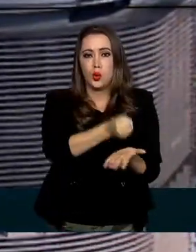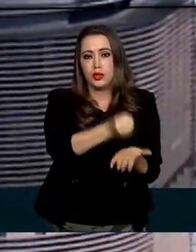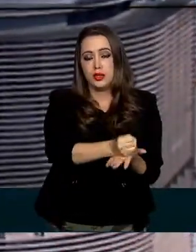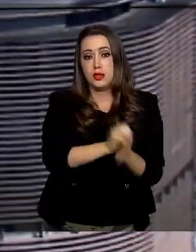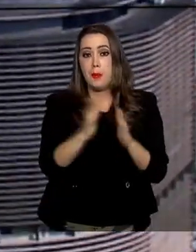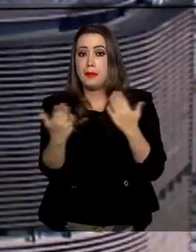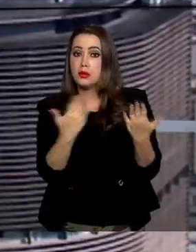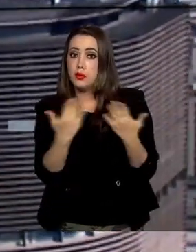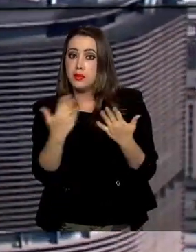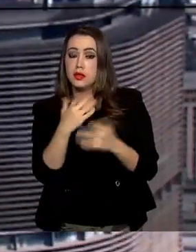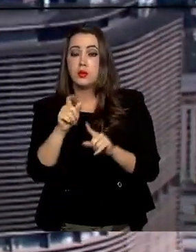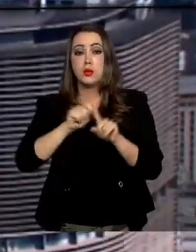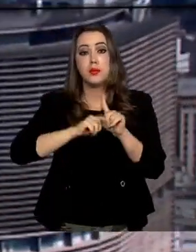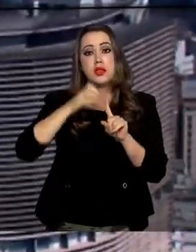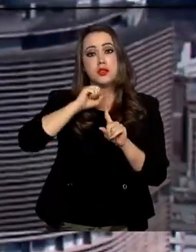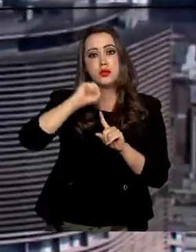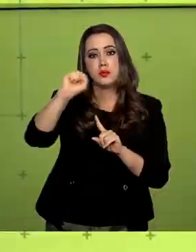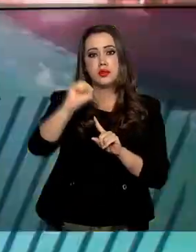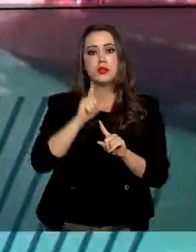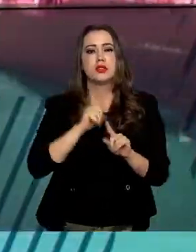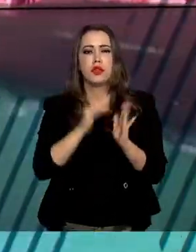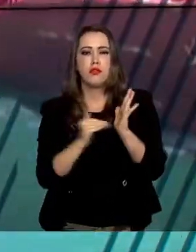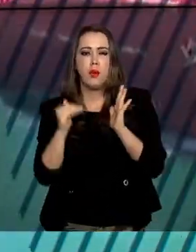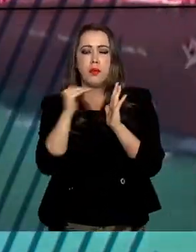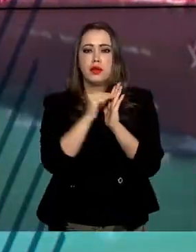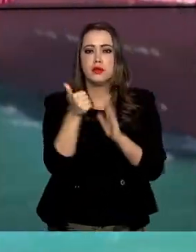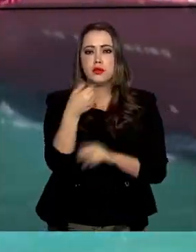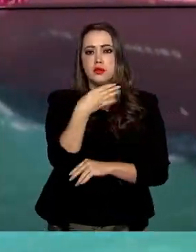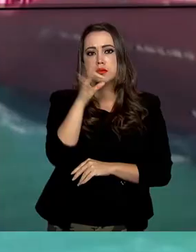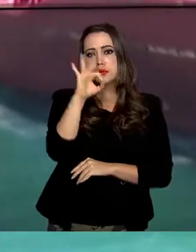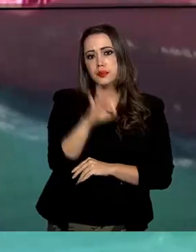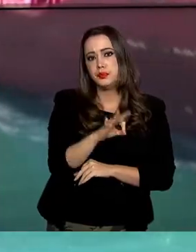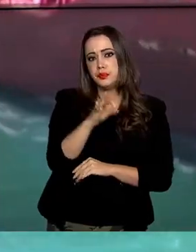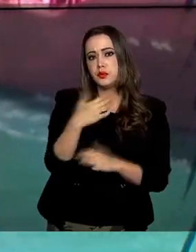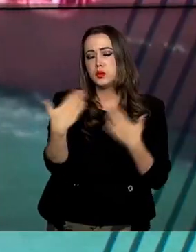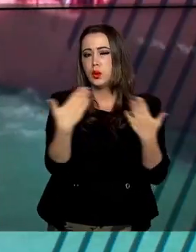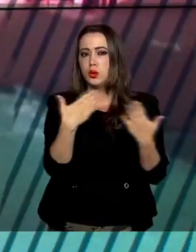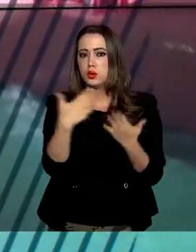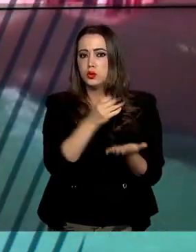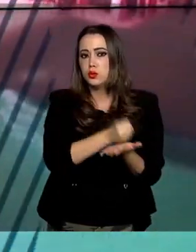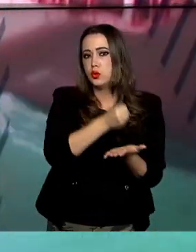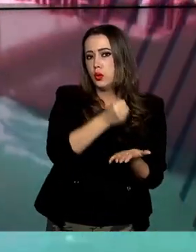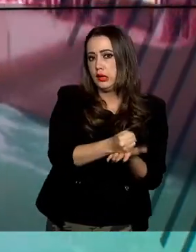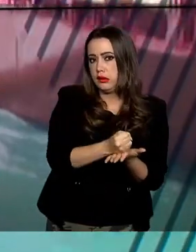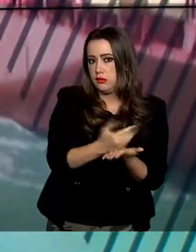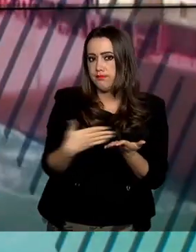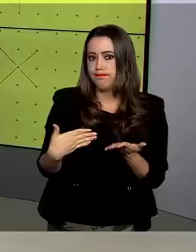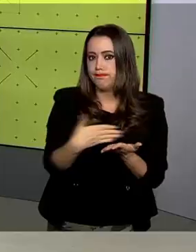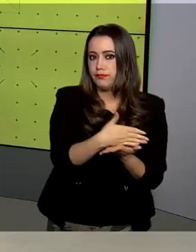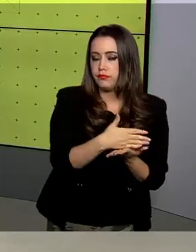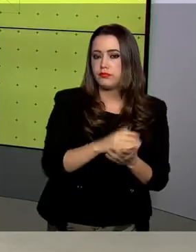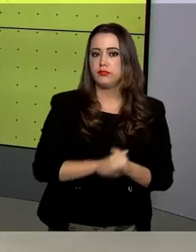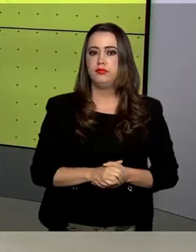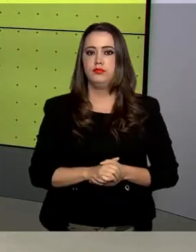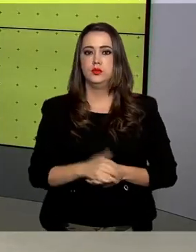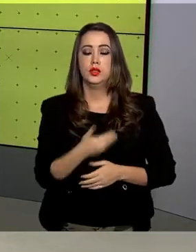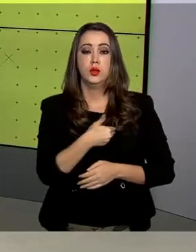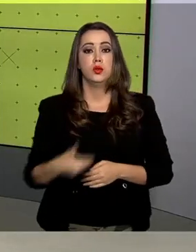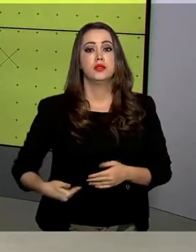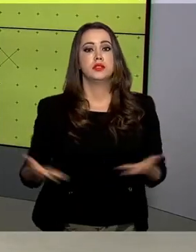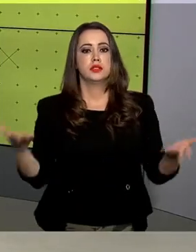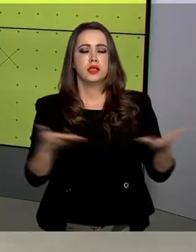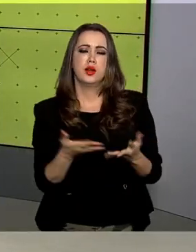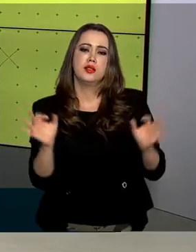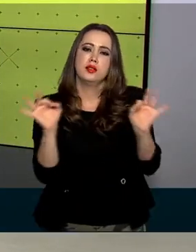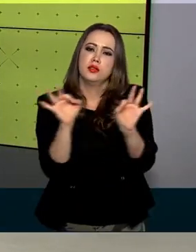entanto, em relação ao mês de abril, houve um aumento de 14% na quantidade de admissões. O governo